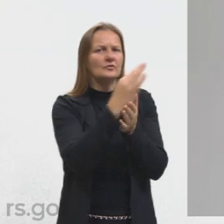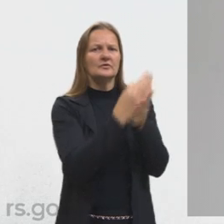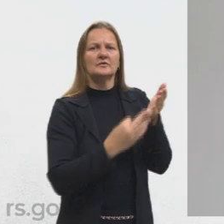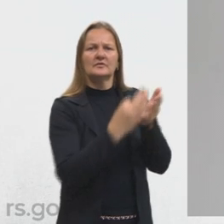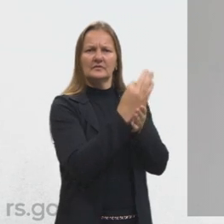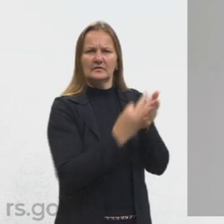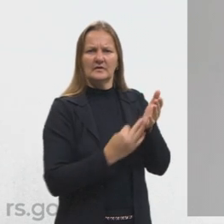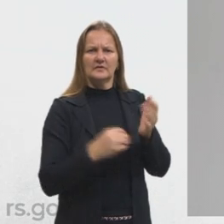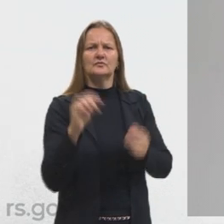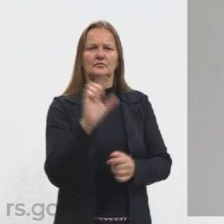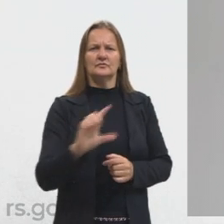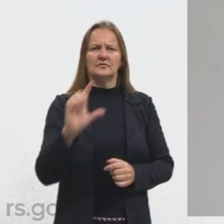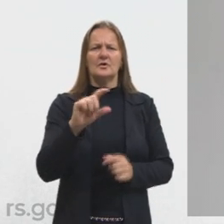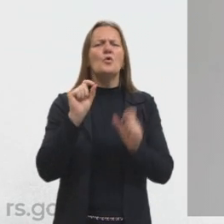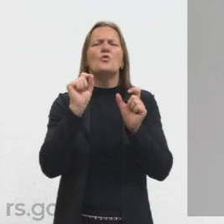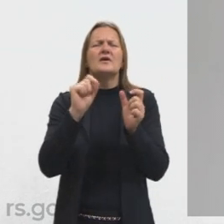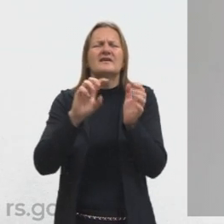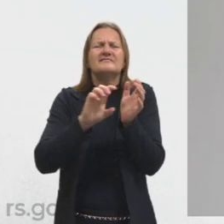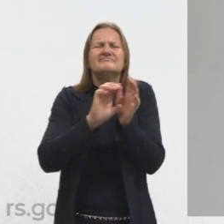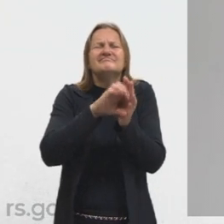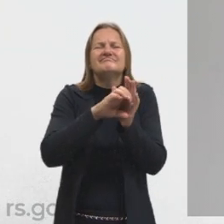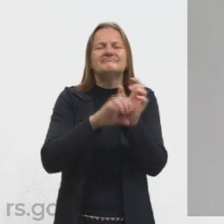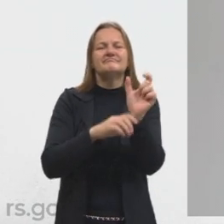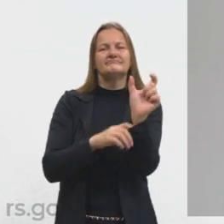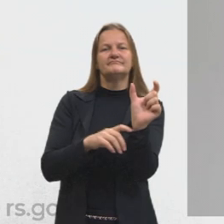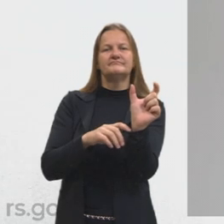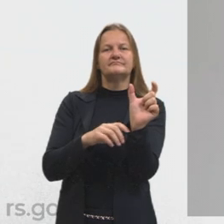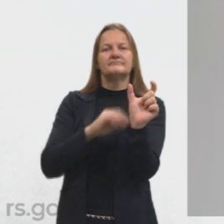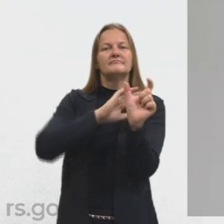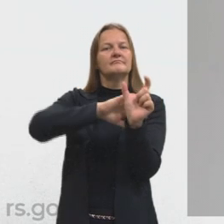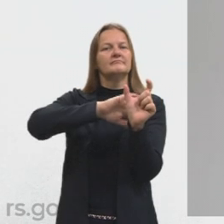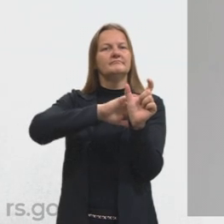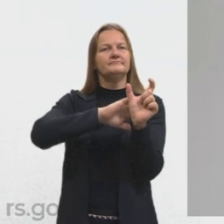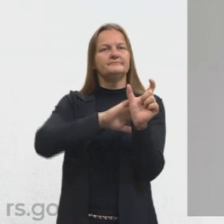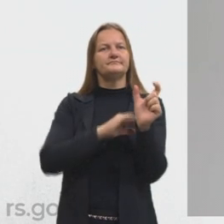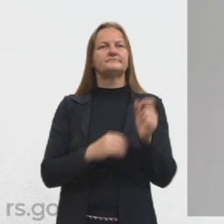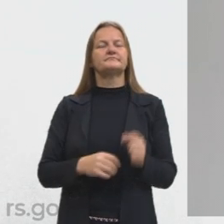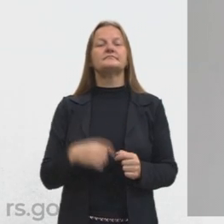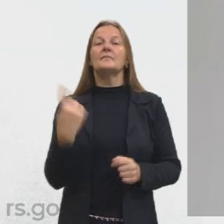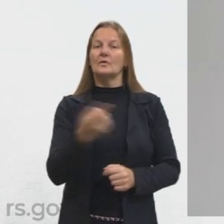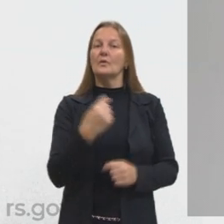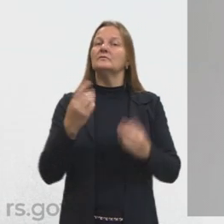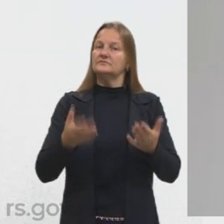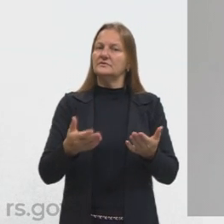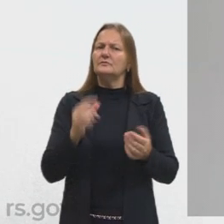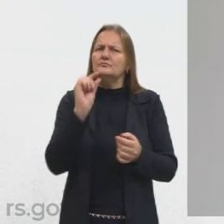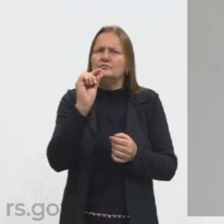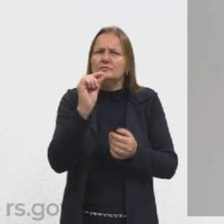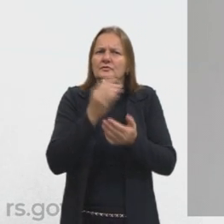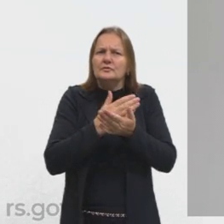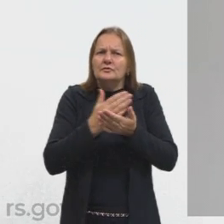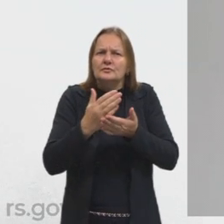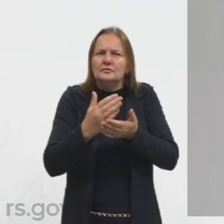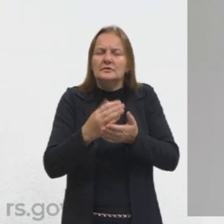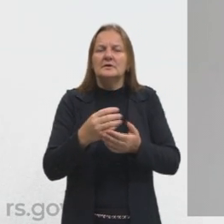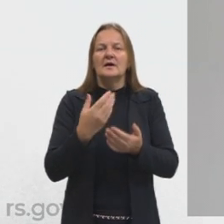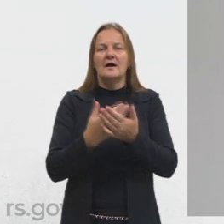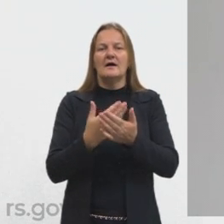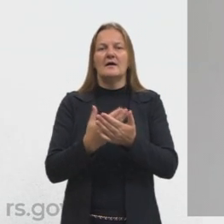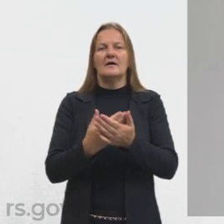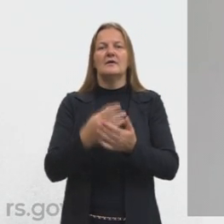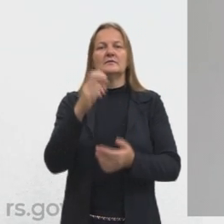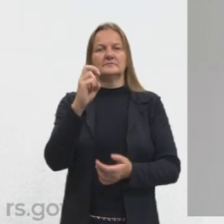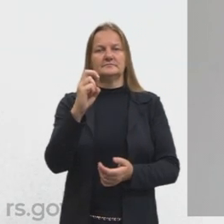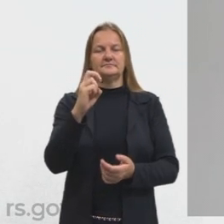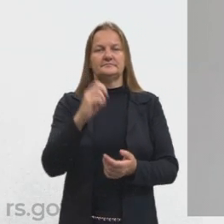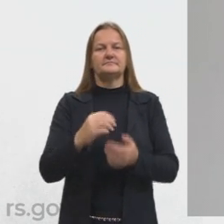sentido conotativo. Daí eu vou retomar para vocês, porque nós já trabalhamos um pouquinho disso lá na nossa aula